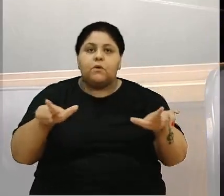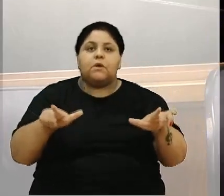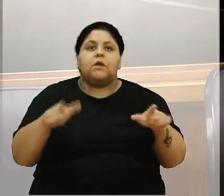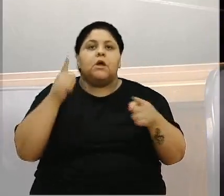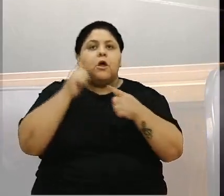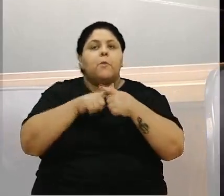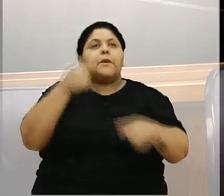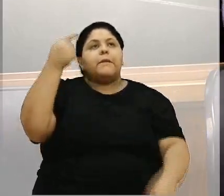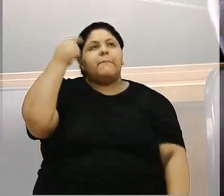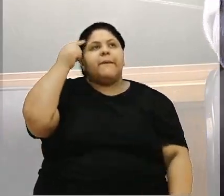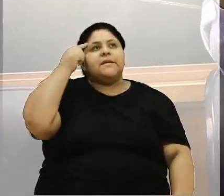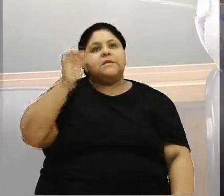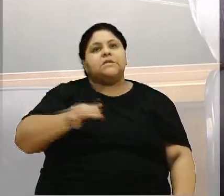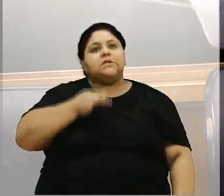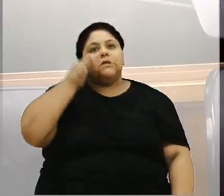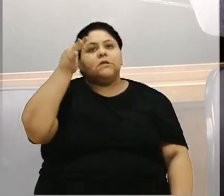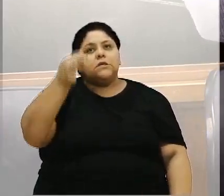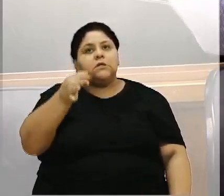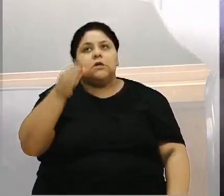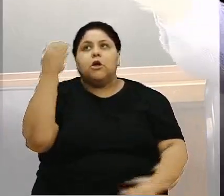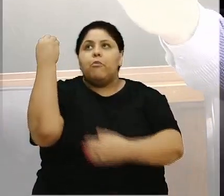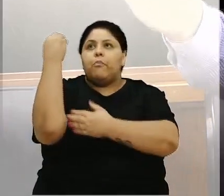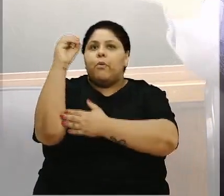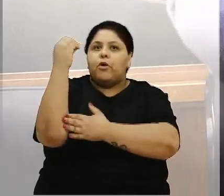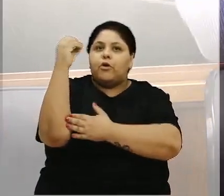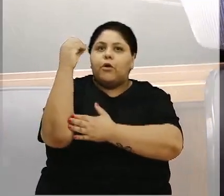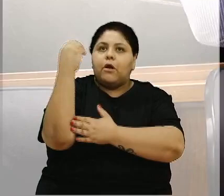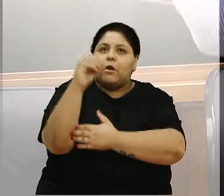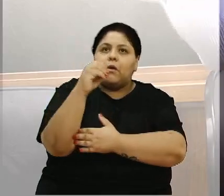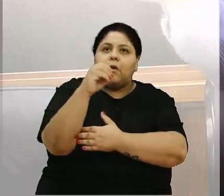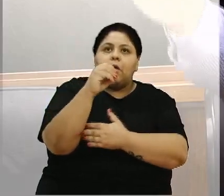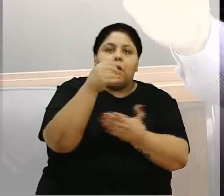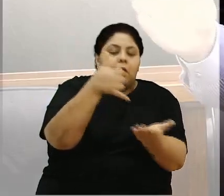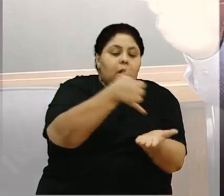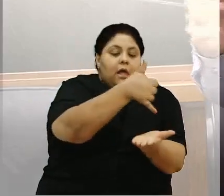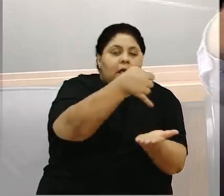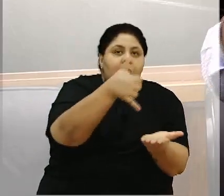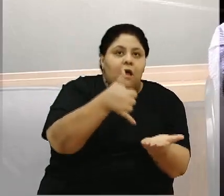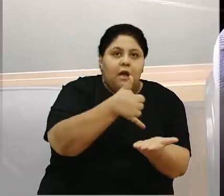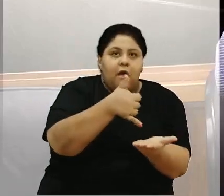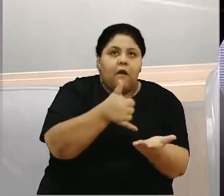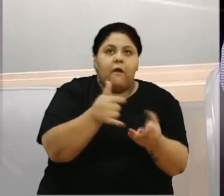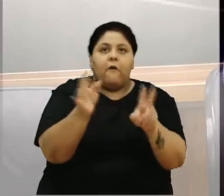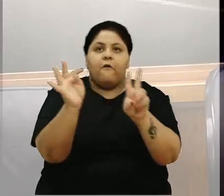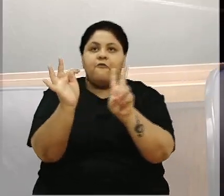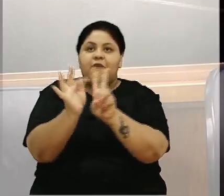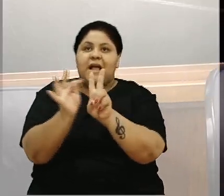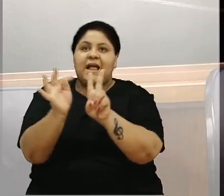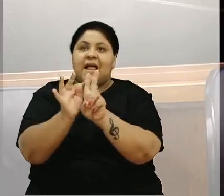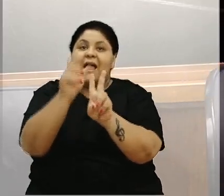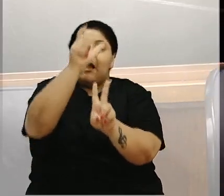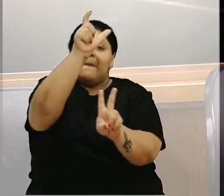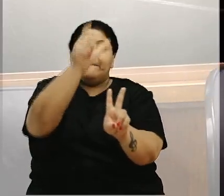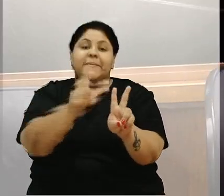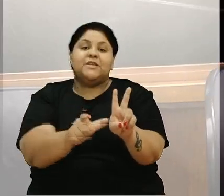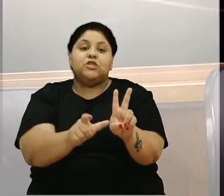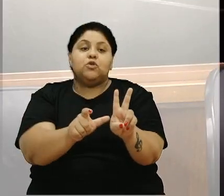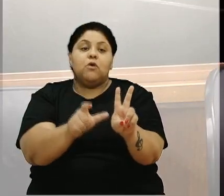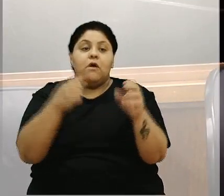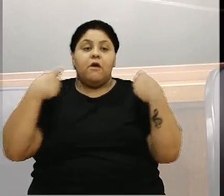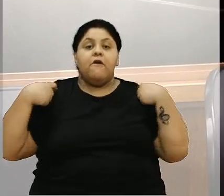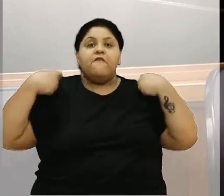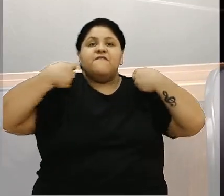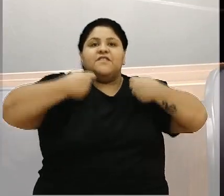na ponta, lá em Porto Alegre, lá em Eldorado, lá no Vale do Taquari, a pessoa vai receber aquela roupa e vai vestir.